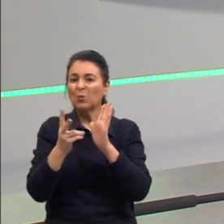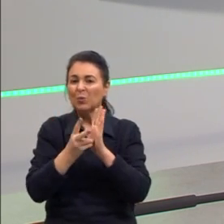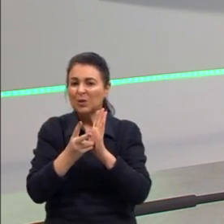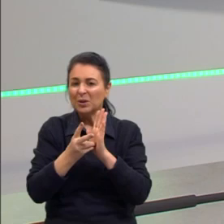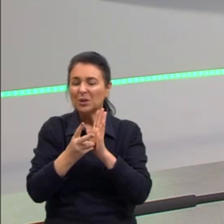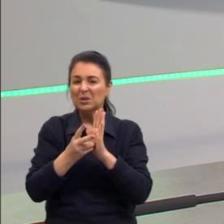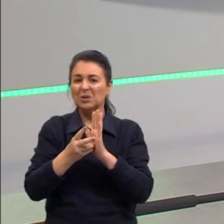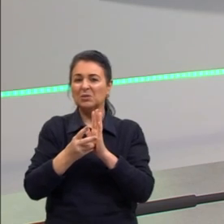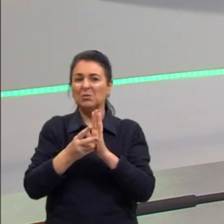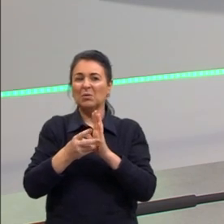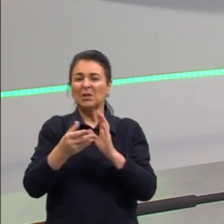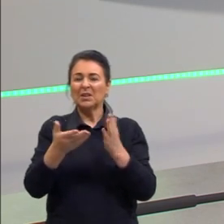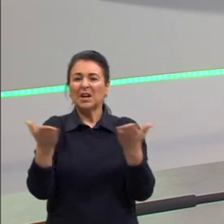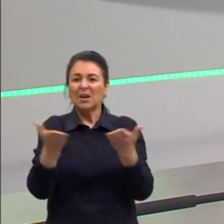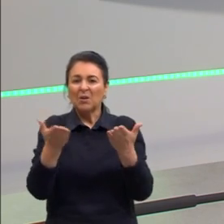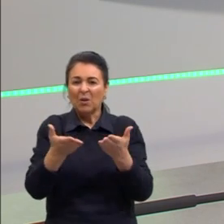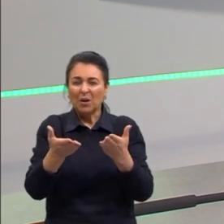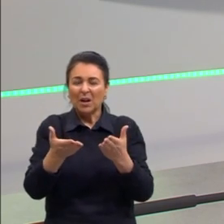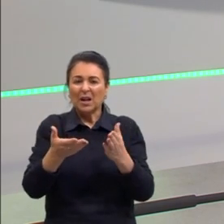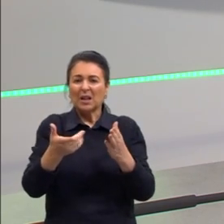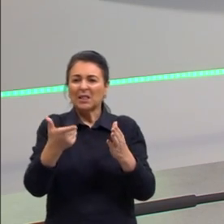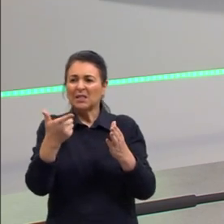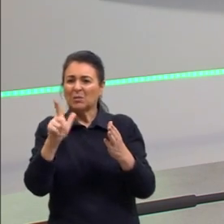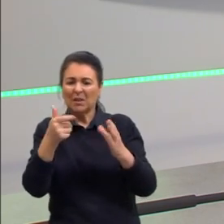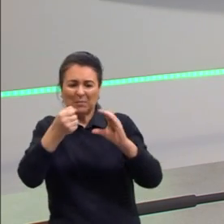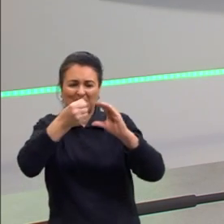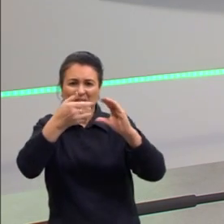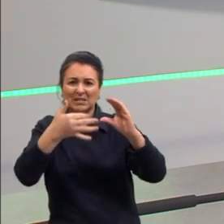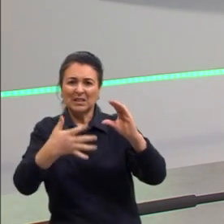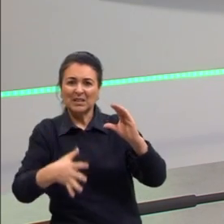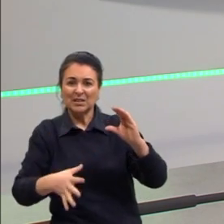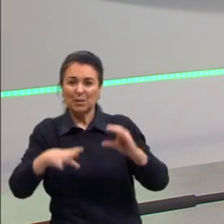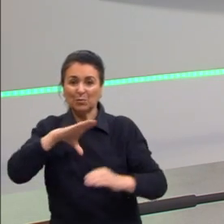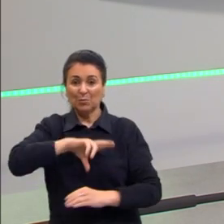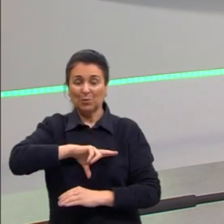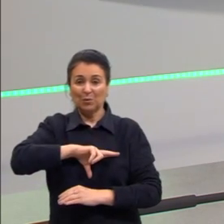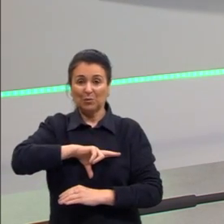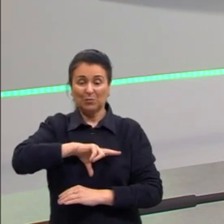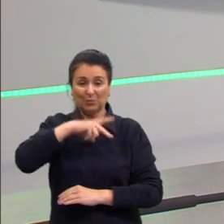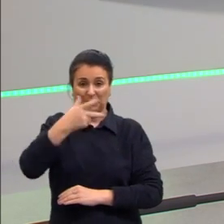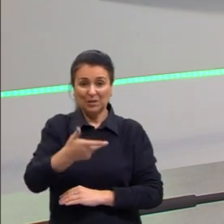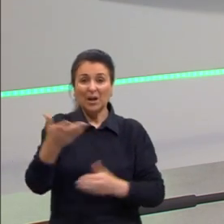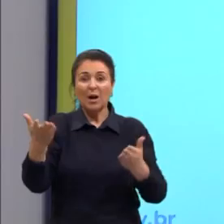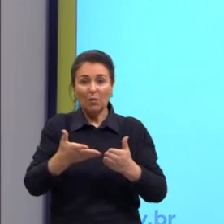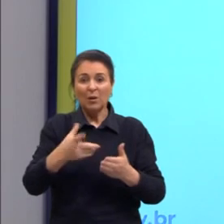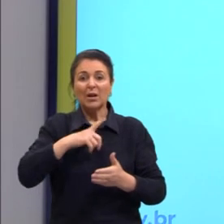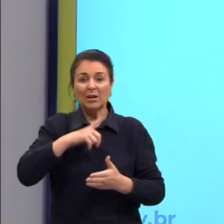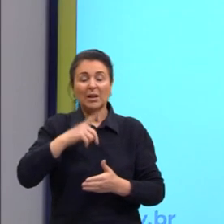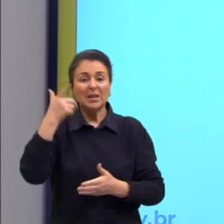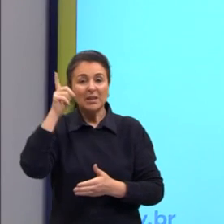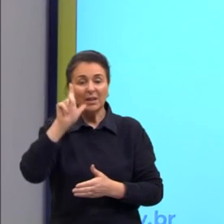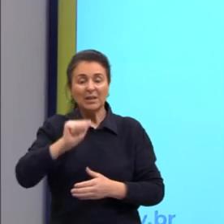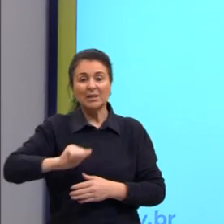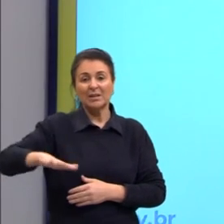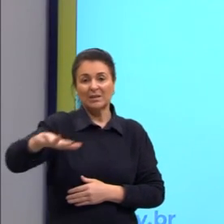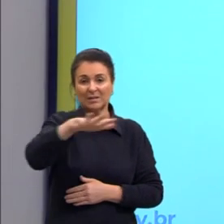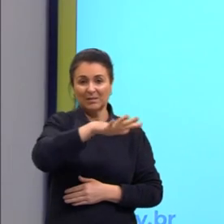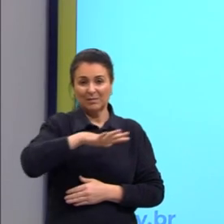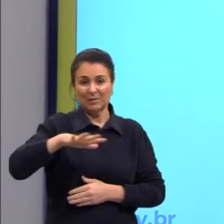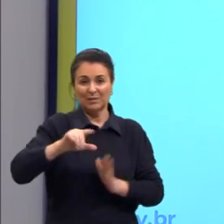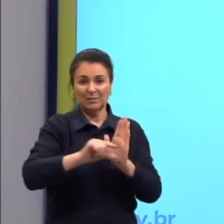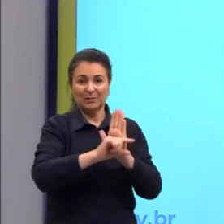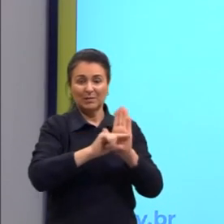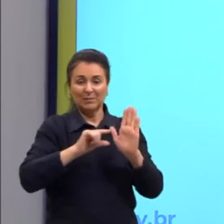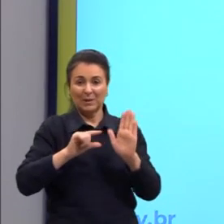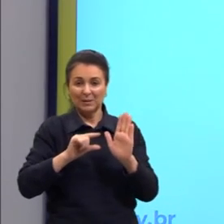totalmente descaracterizado pelos portugueses, agora ele está ganhando seu espaço. Vamos falar, então, de um autor que eu destaquei aqui. Se